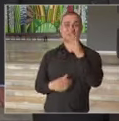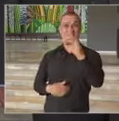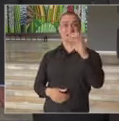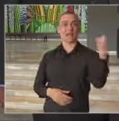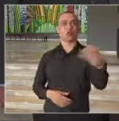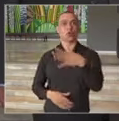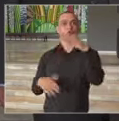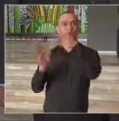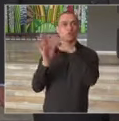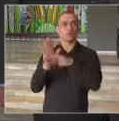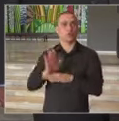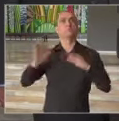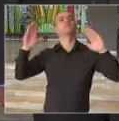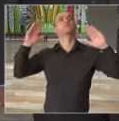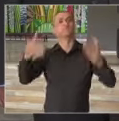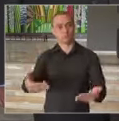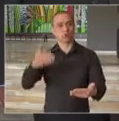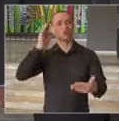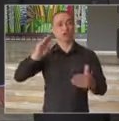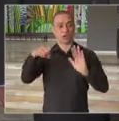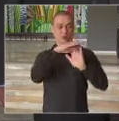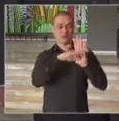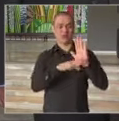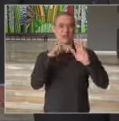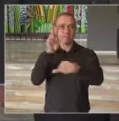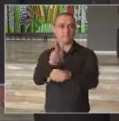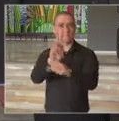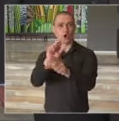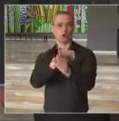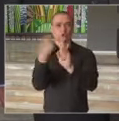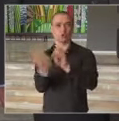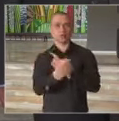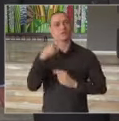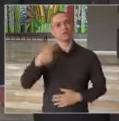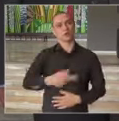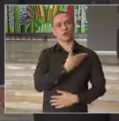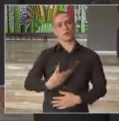novos programas integram o plano de proteção social do governo do Estado. Obrigado. Obrigado.